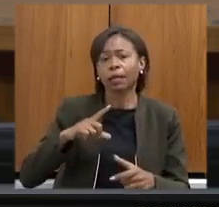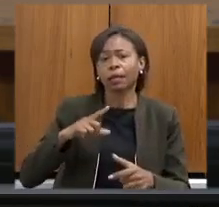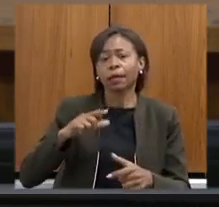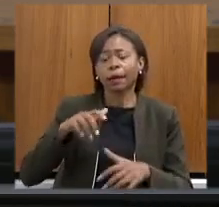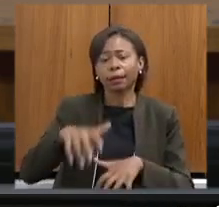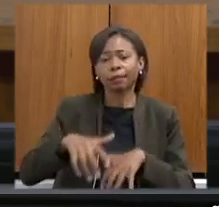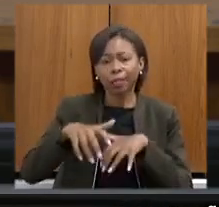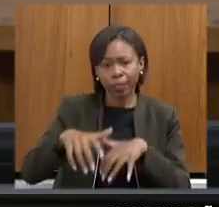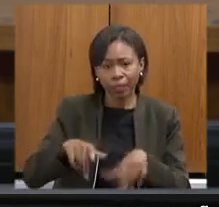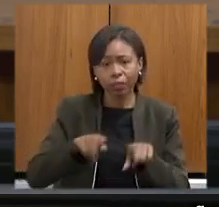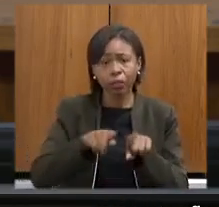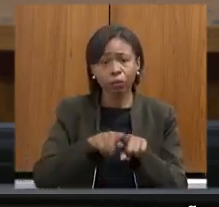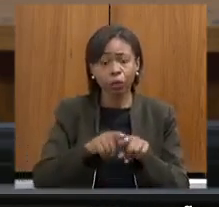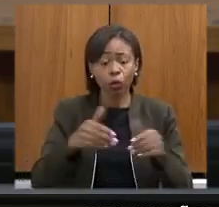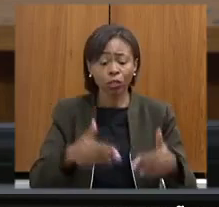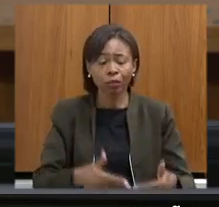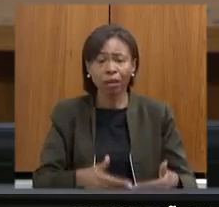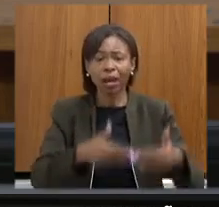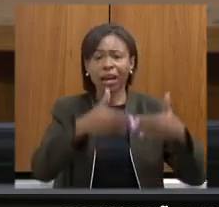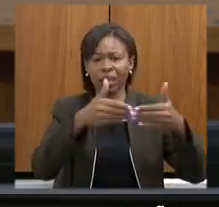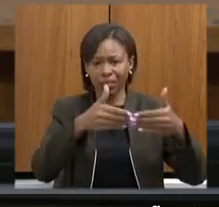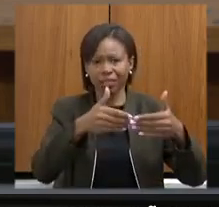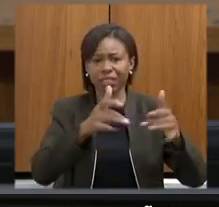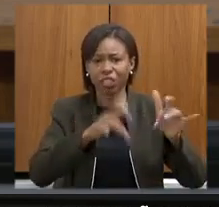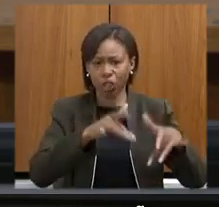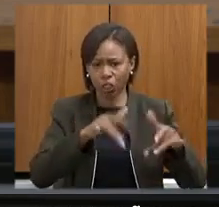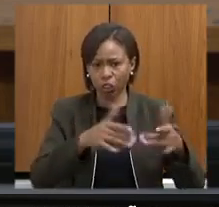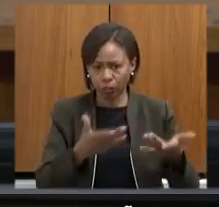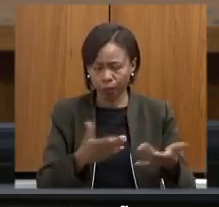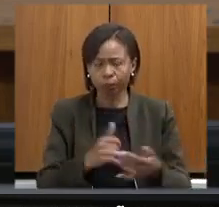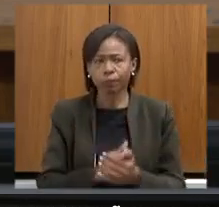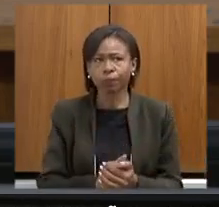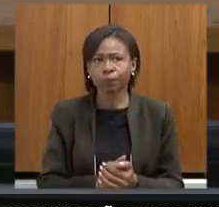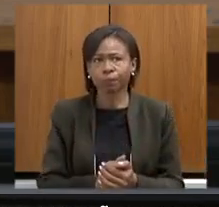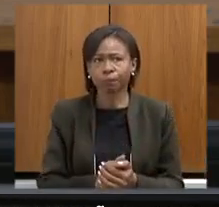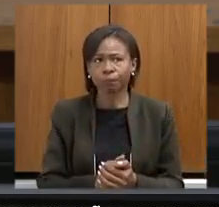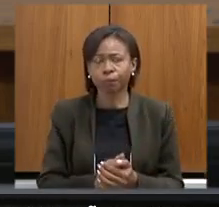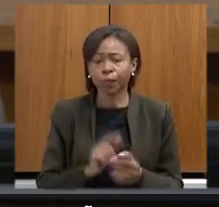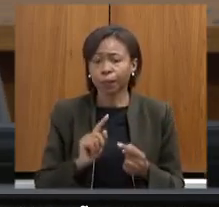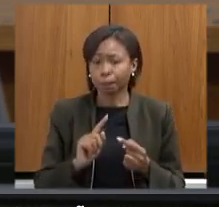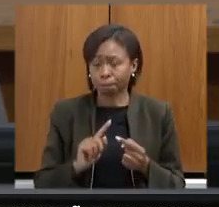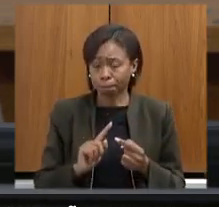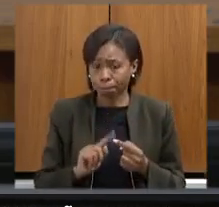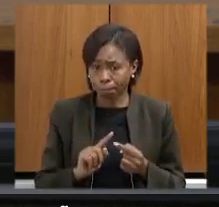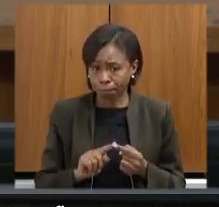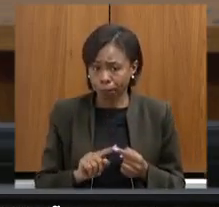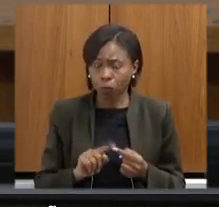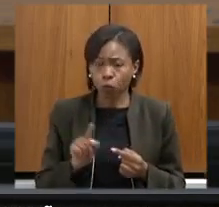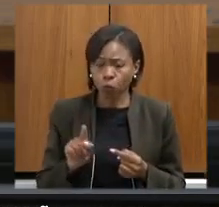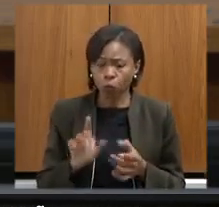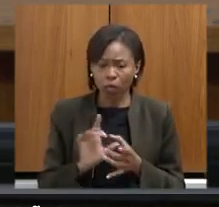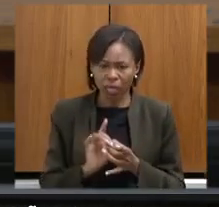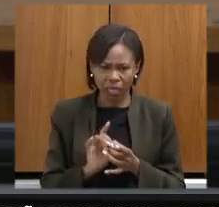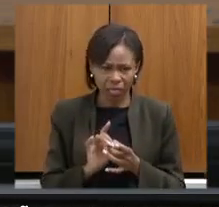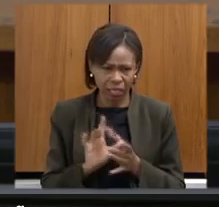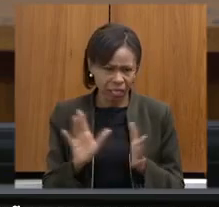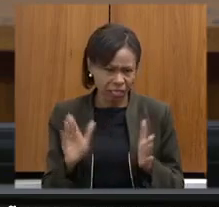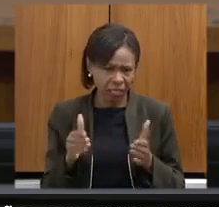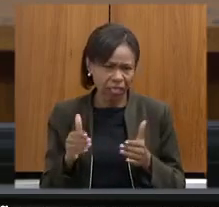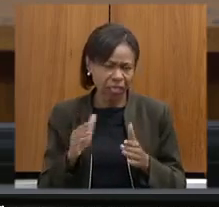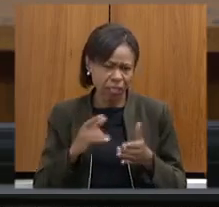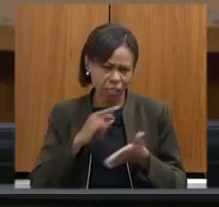barragem de rejeito. Bem dois pontos primeiro sobre o licenciamento da empresa Tamisa